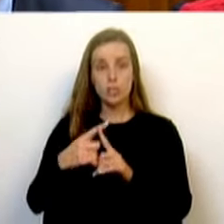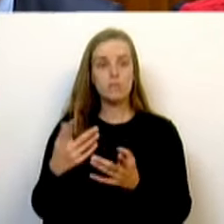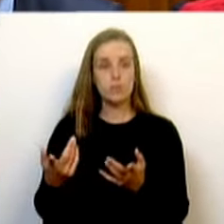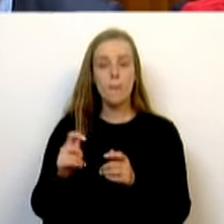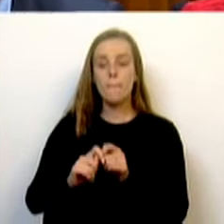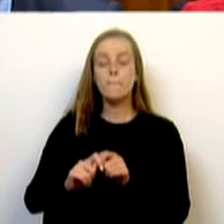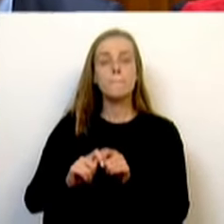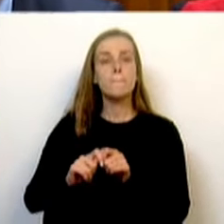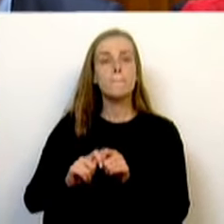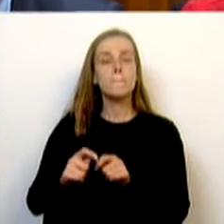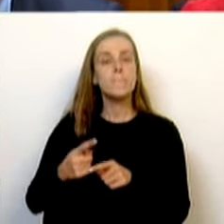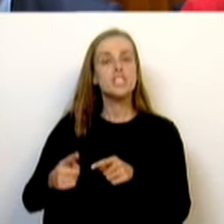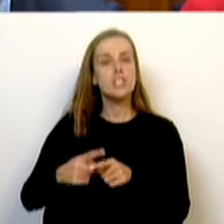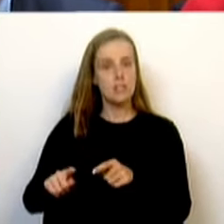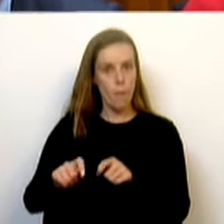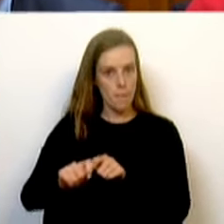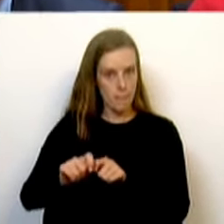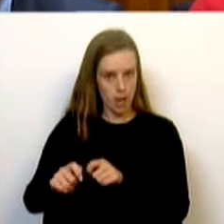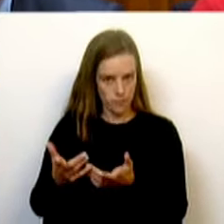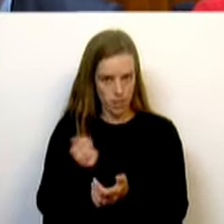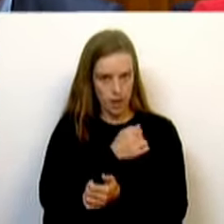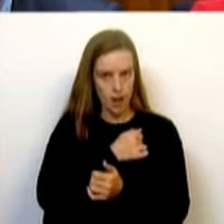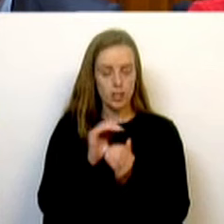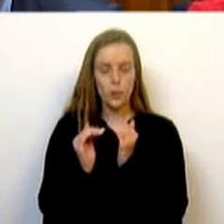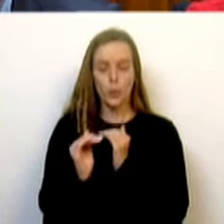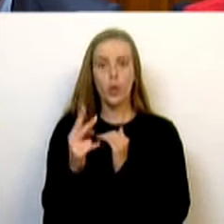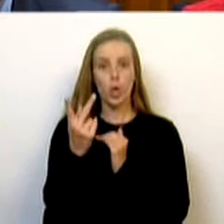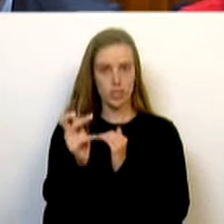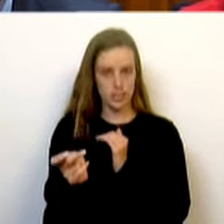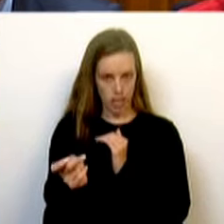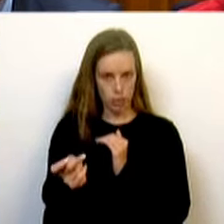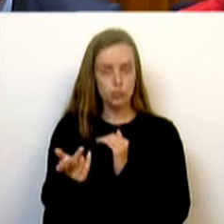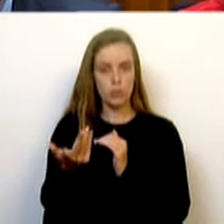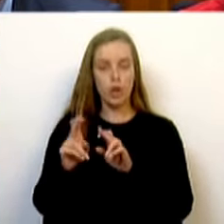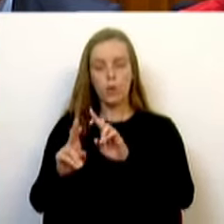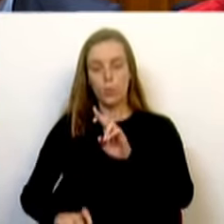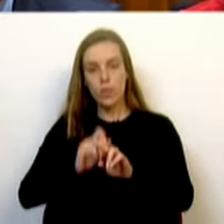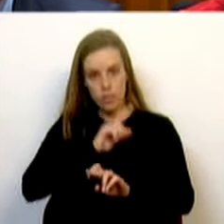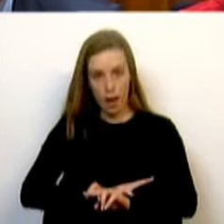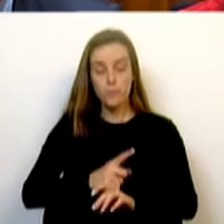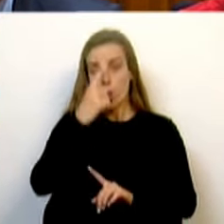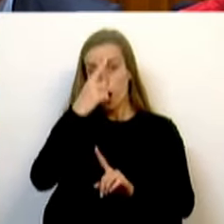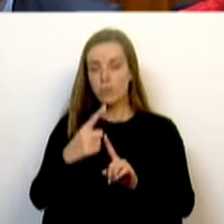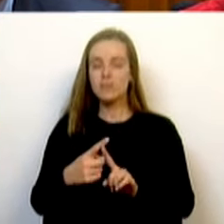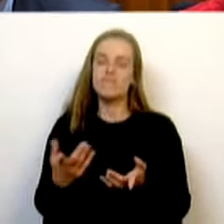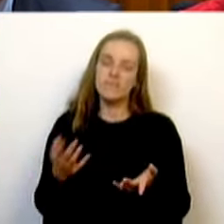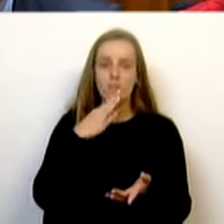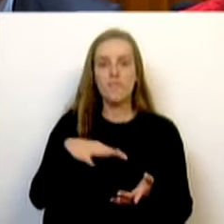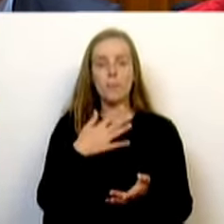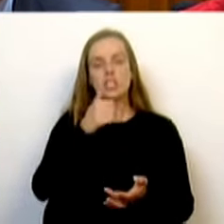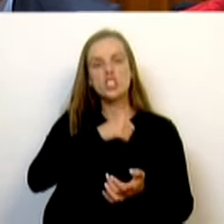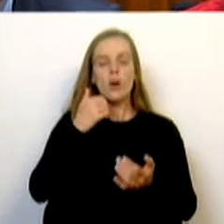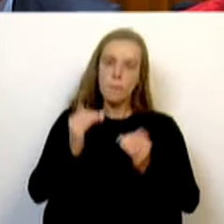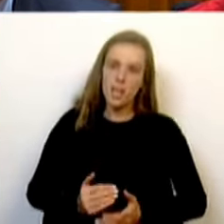a prestação atual e estabilizá-la durante dois anos, de forma a que as famílias não vivam no sobressalto permanente